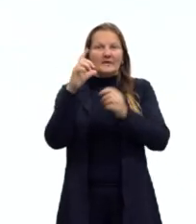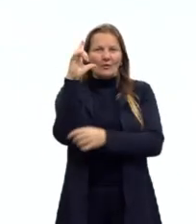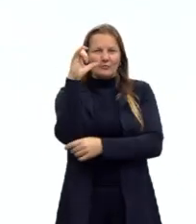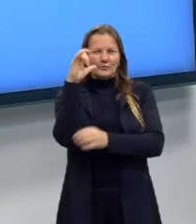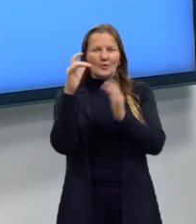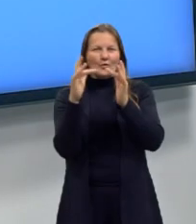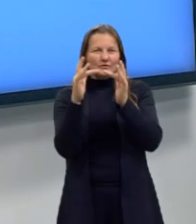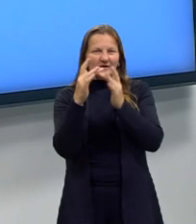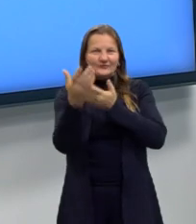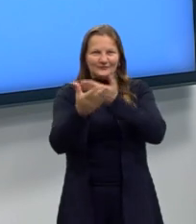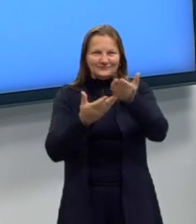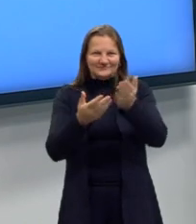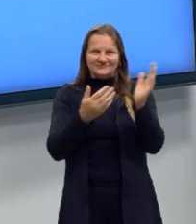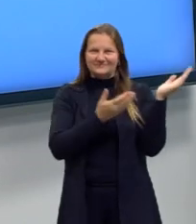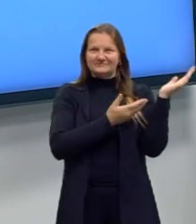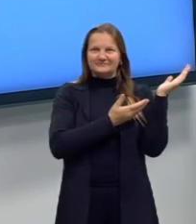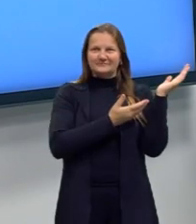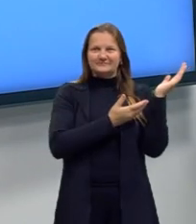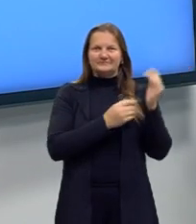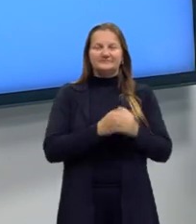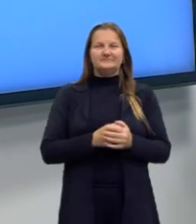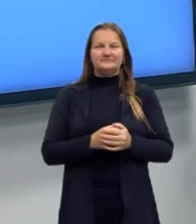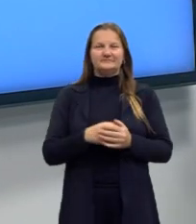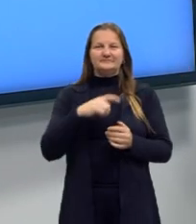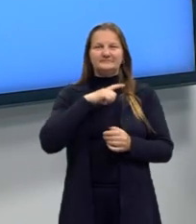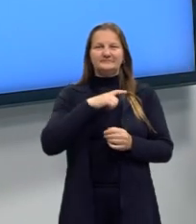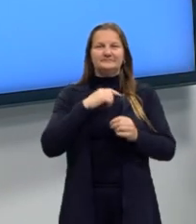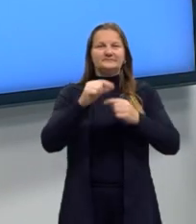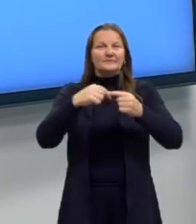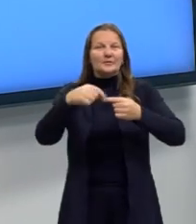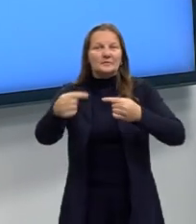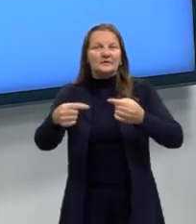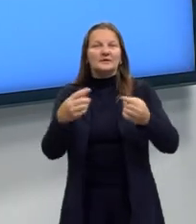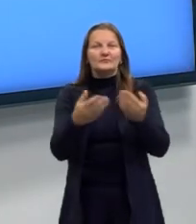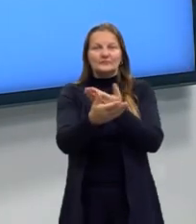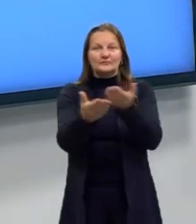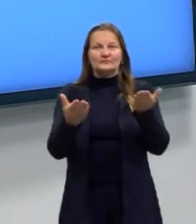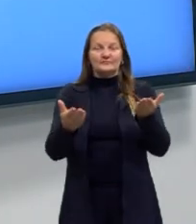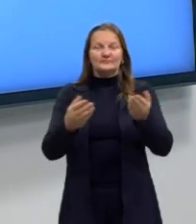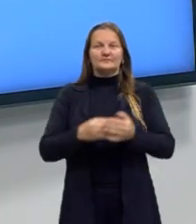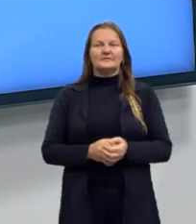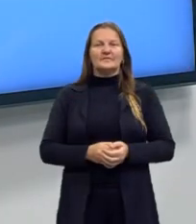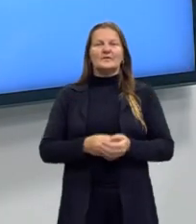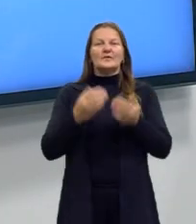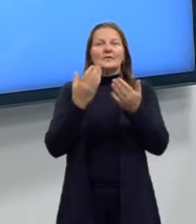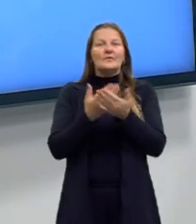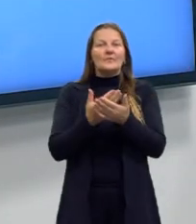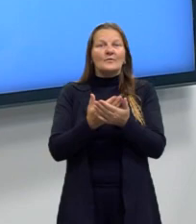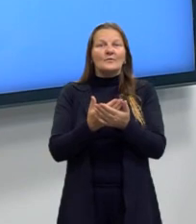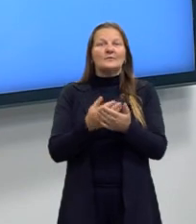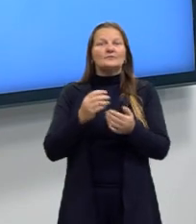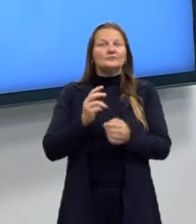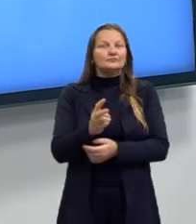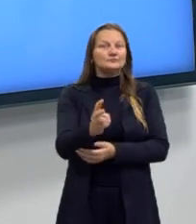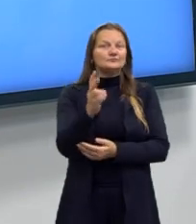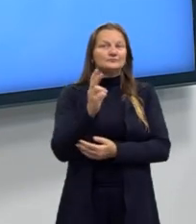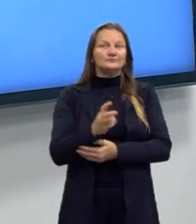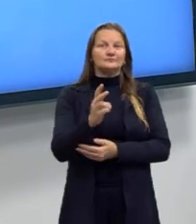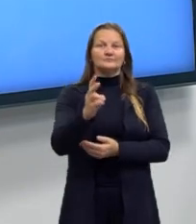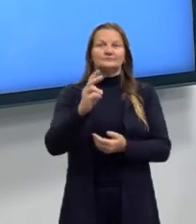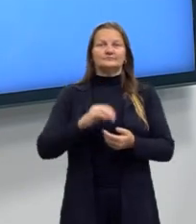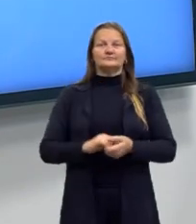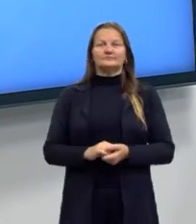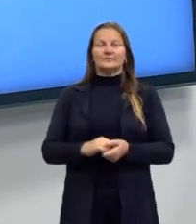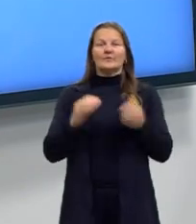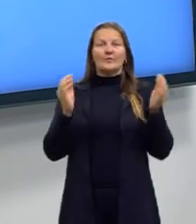o e-mail para vocês tirarem dúvidas ou mandarem os comentários de vocês. Então nós vamos dar aí seguimento nas nossas aulas.